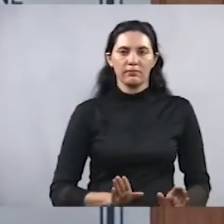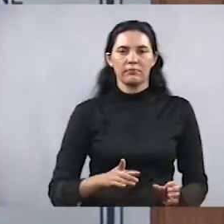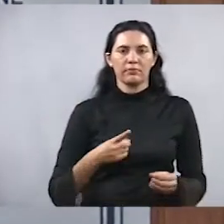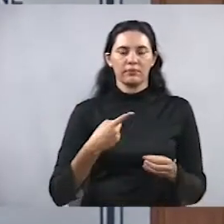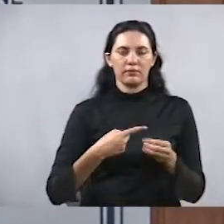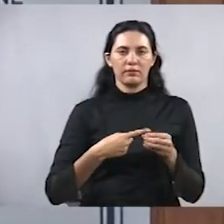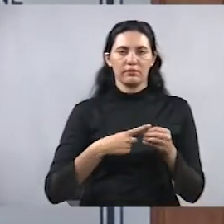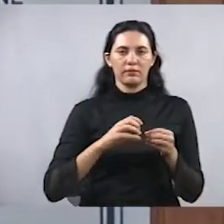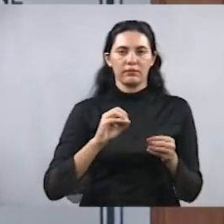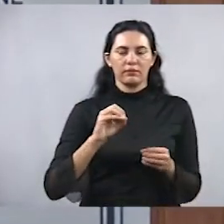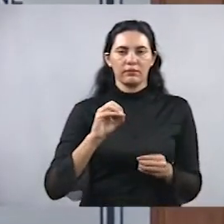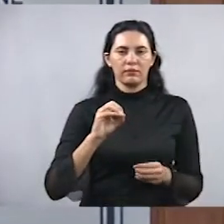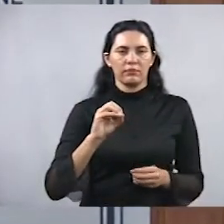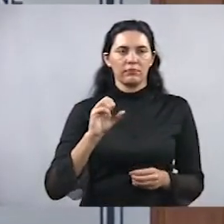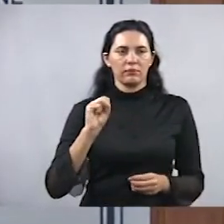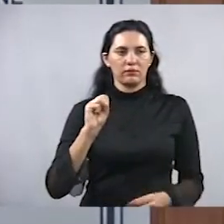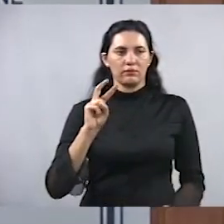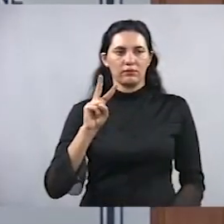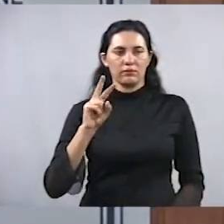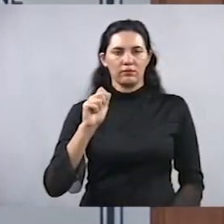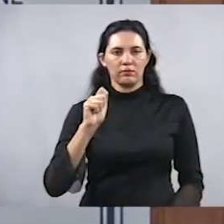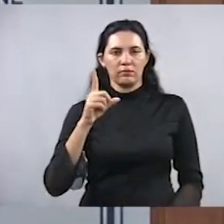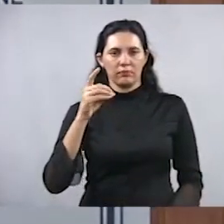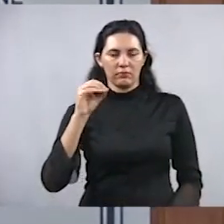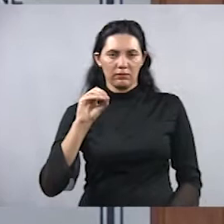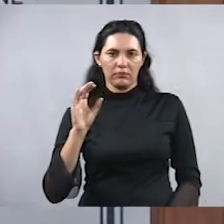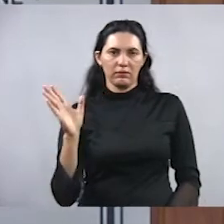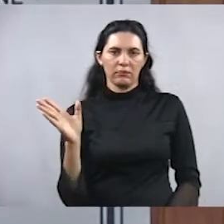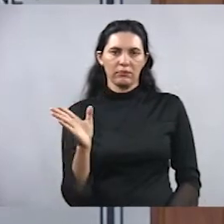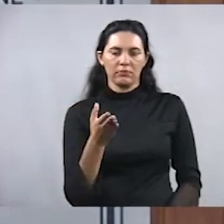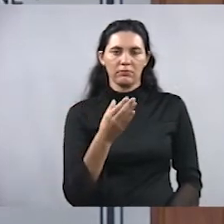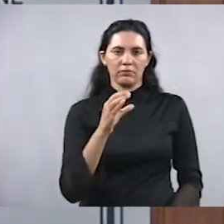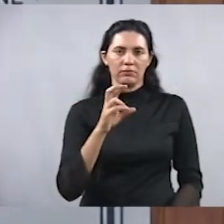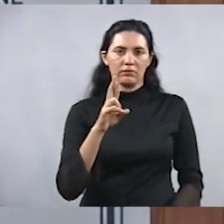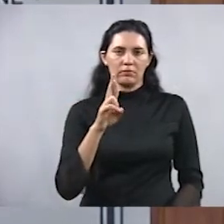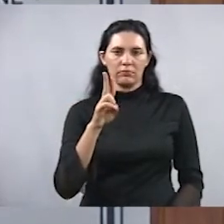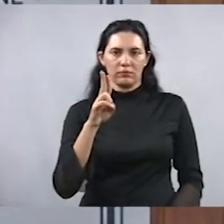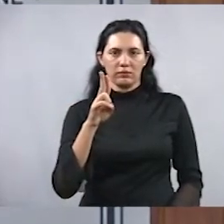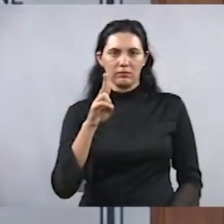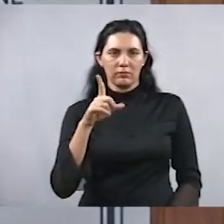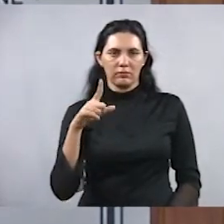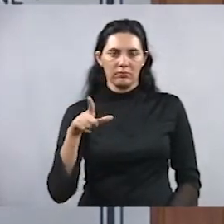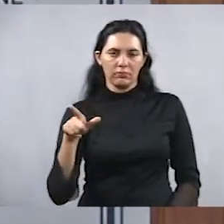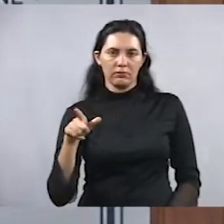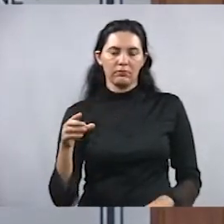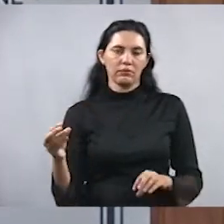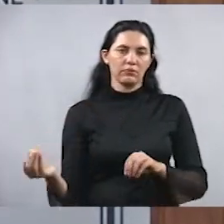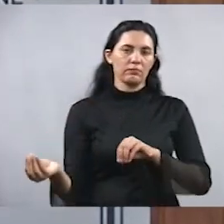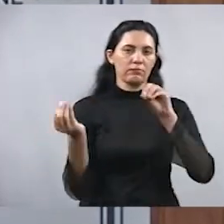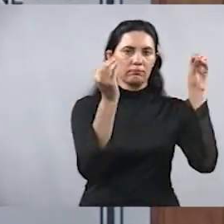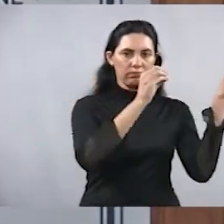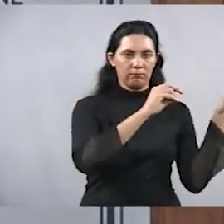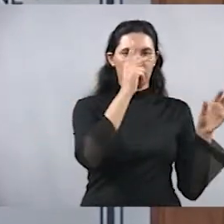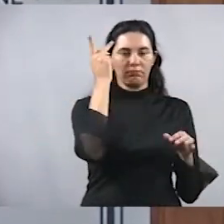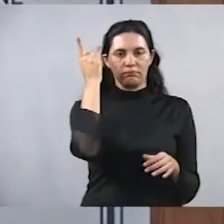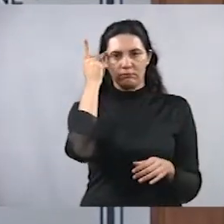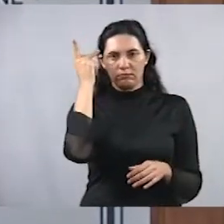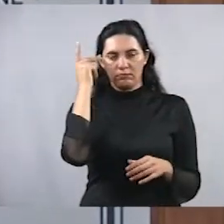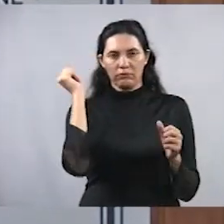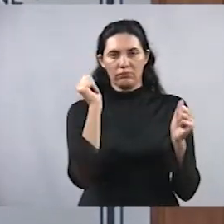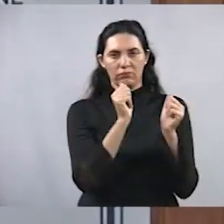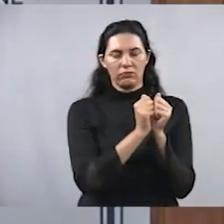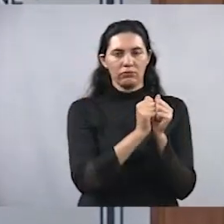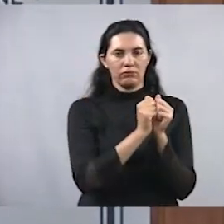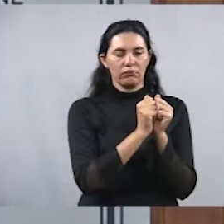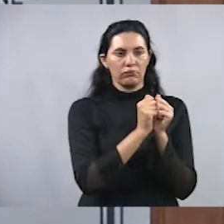Oswaldo Cruz e mudou-se depois para São Paulo, junto com seus pais.